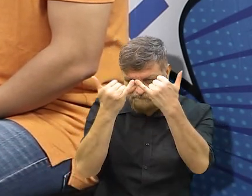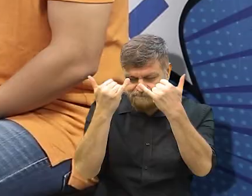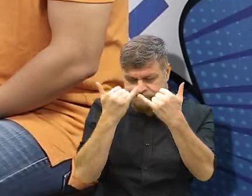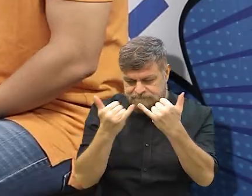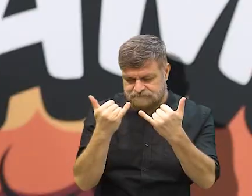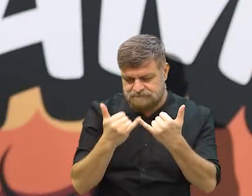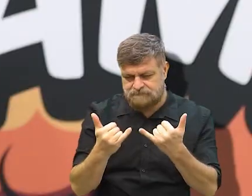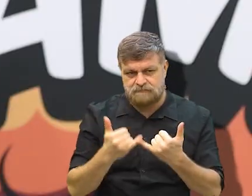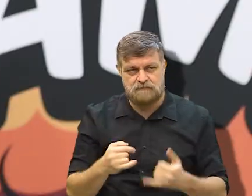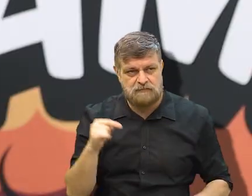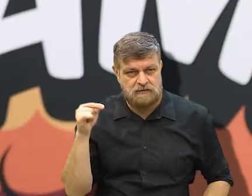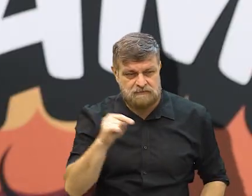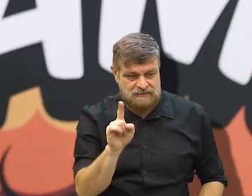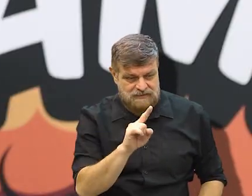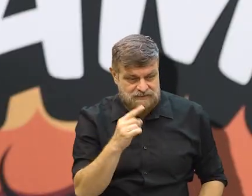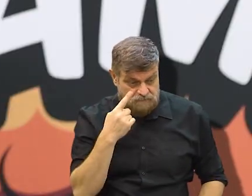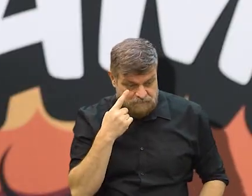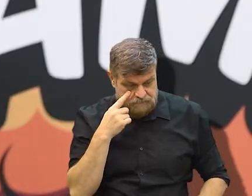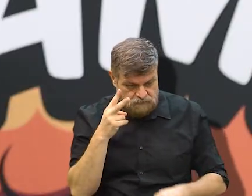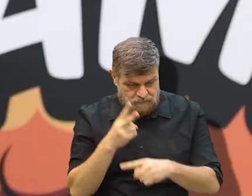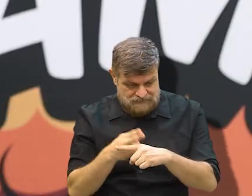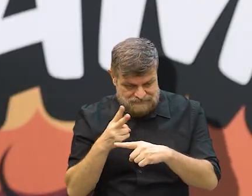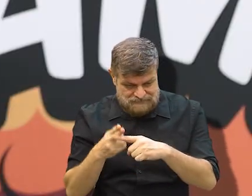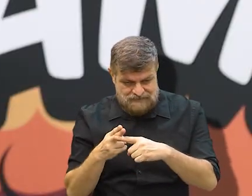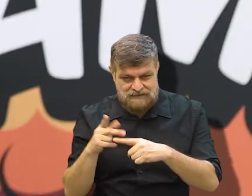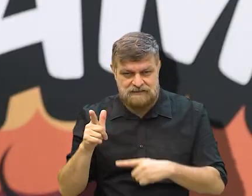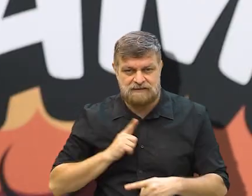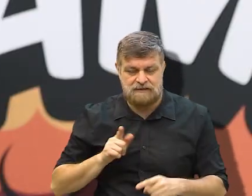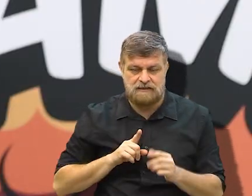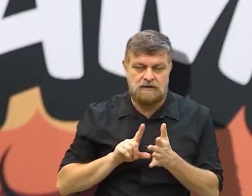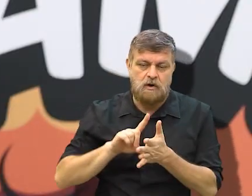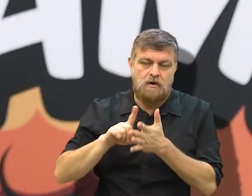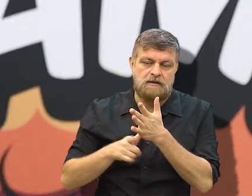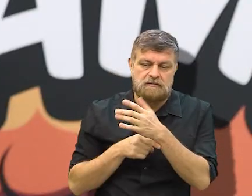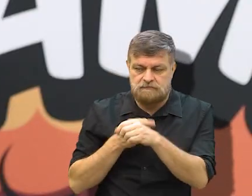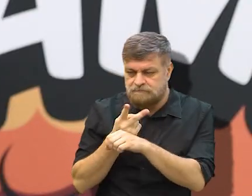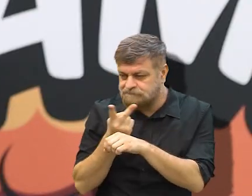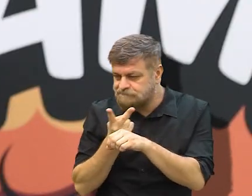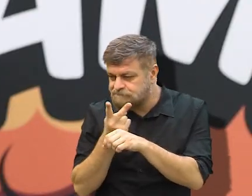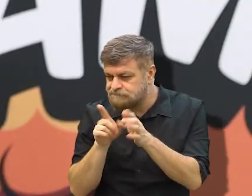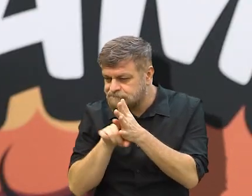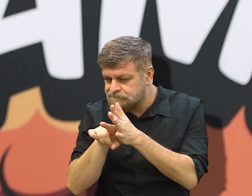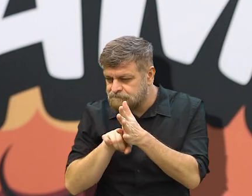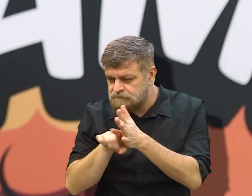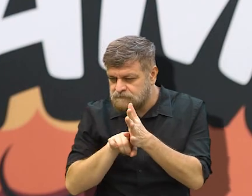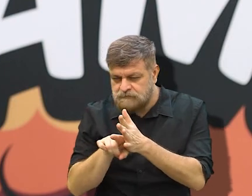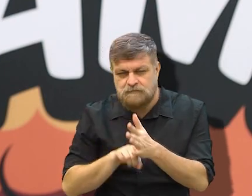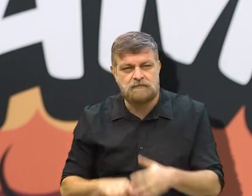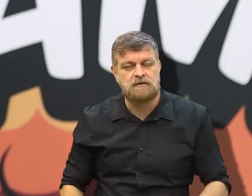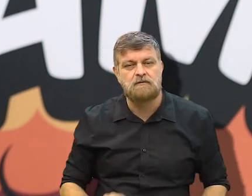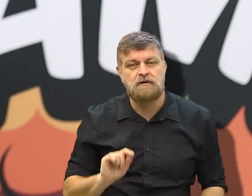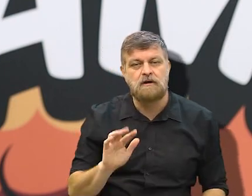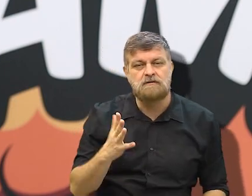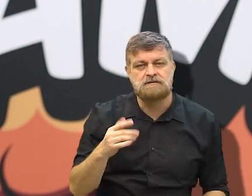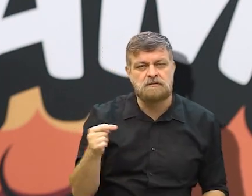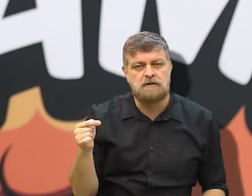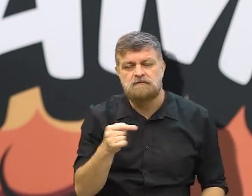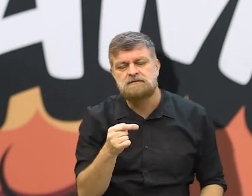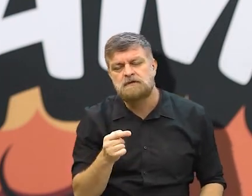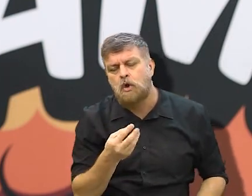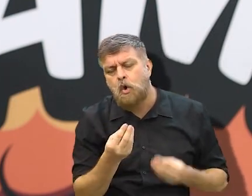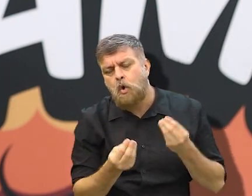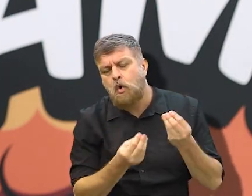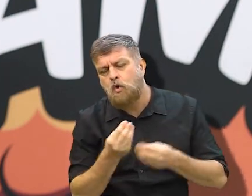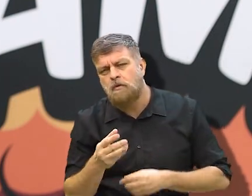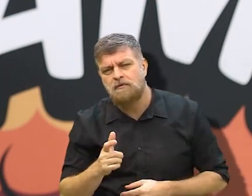paralelos. Já que você não assistiu a série, né? Ou foi procurado depois do seu irmão ter comentado. Mas